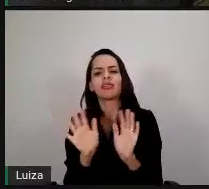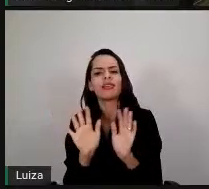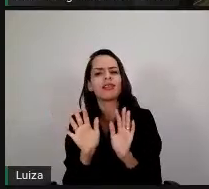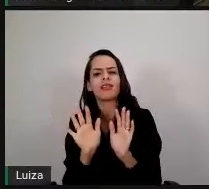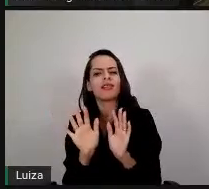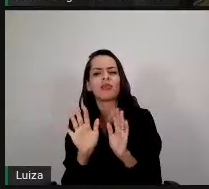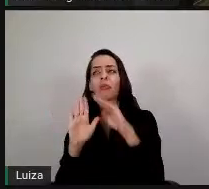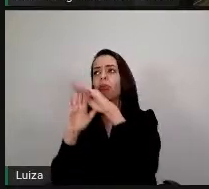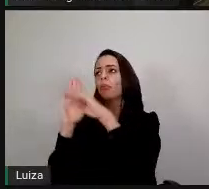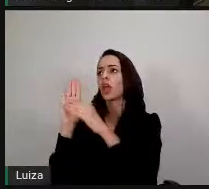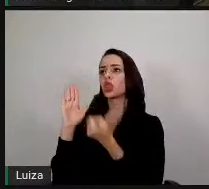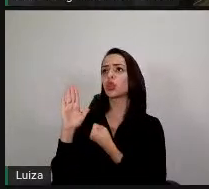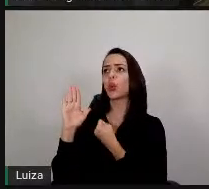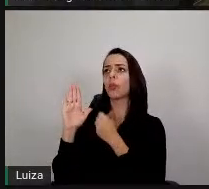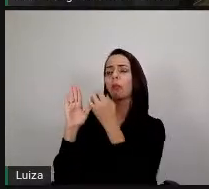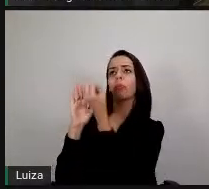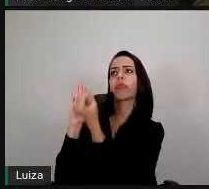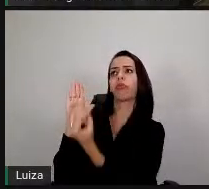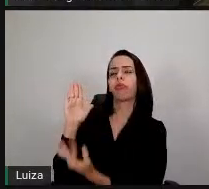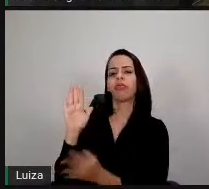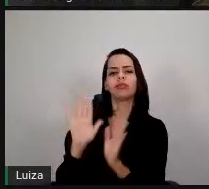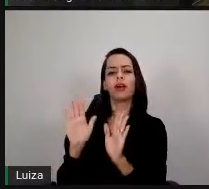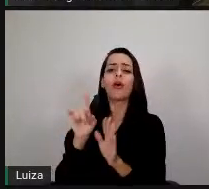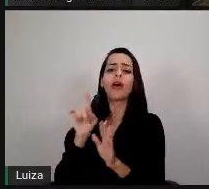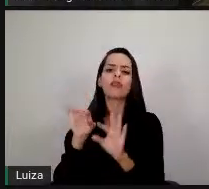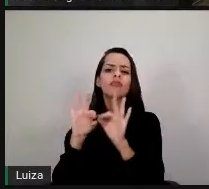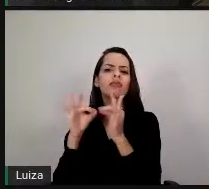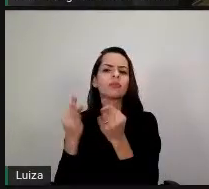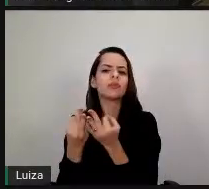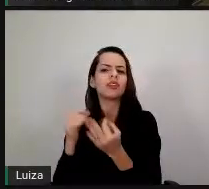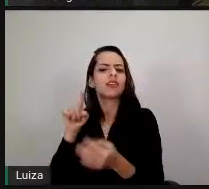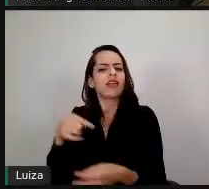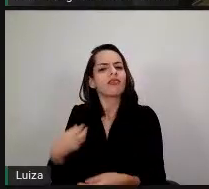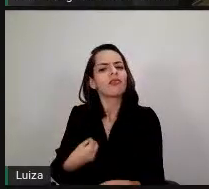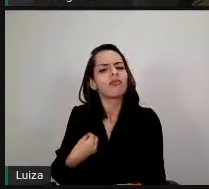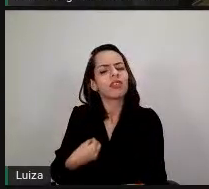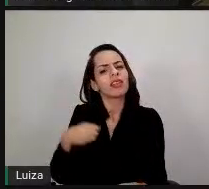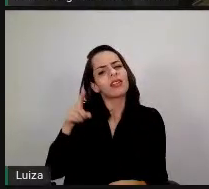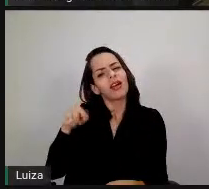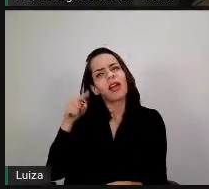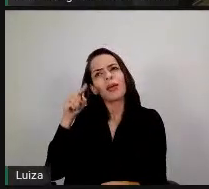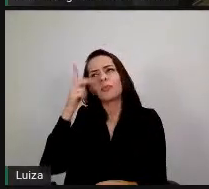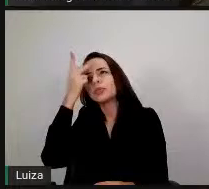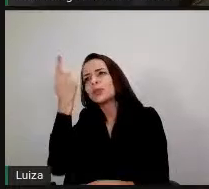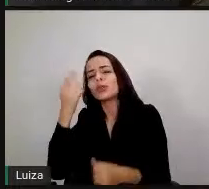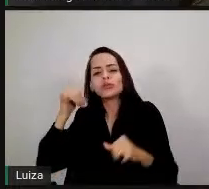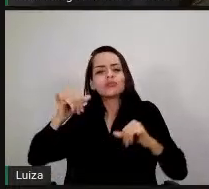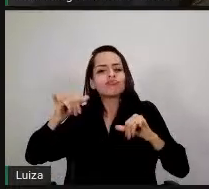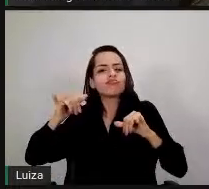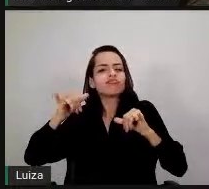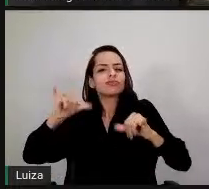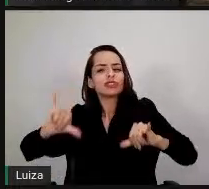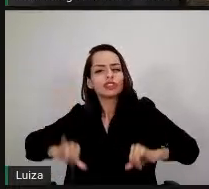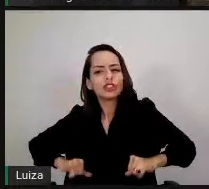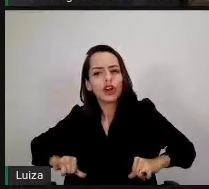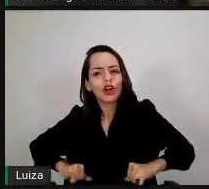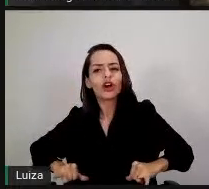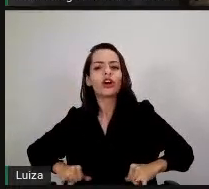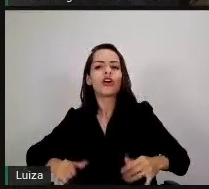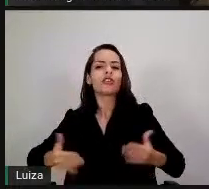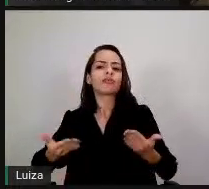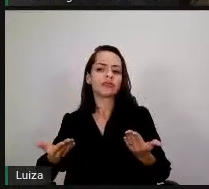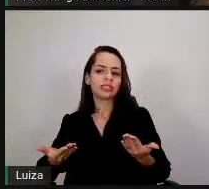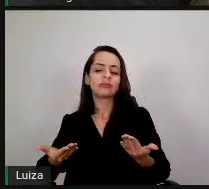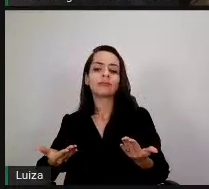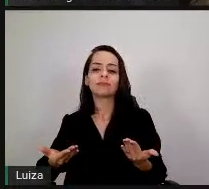planos e projetos interrompidos, destruídos. E a instituição trabalhou muito com a